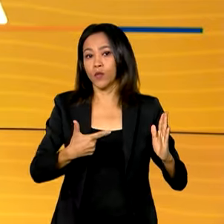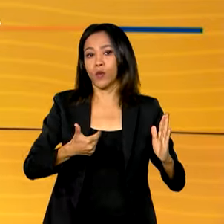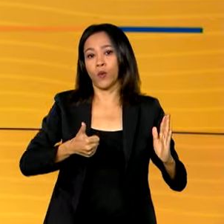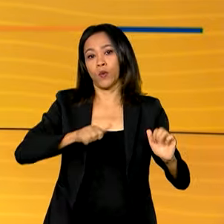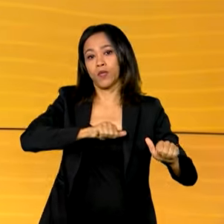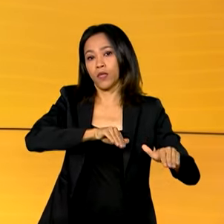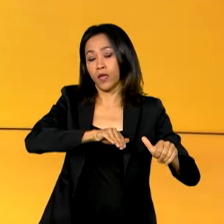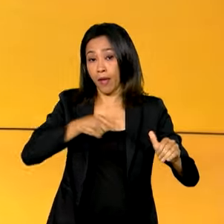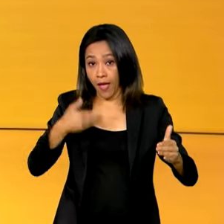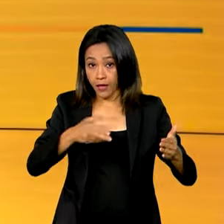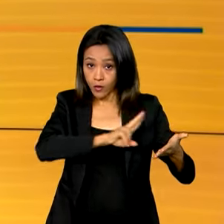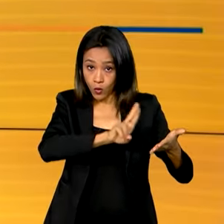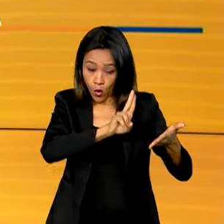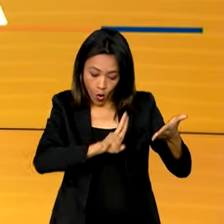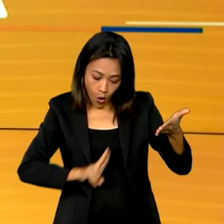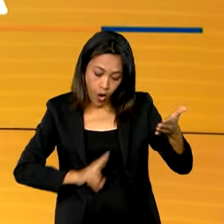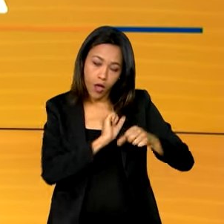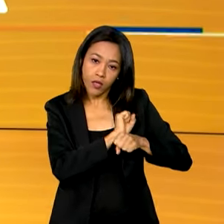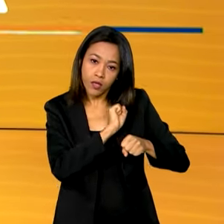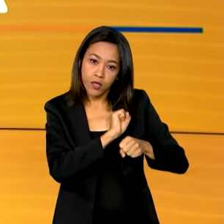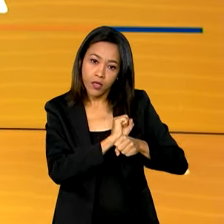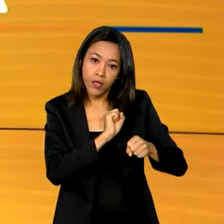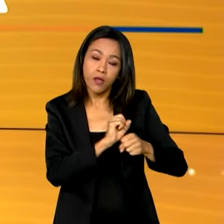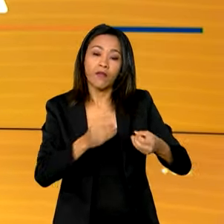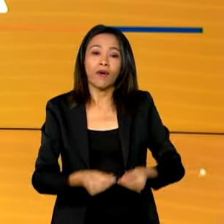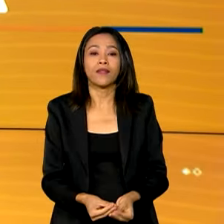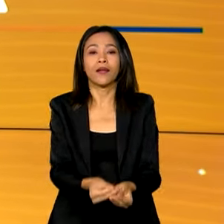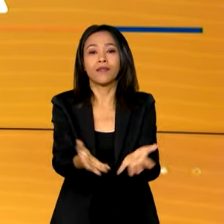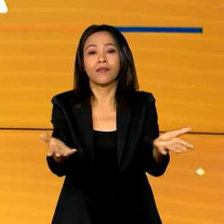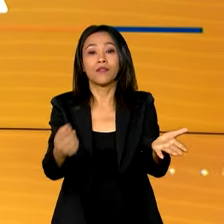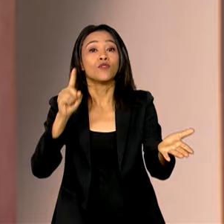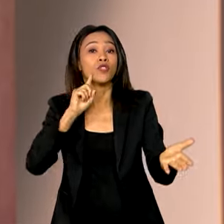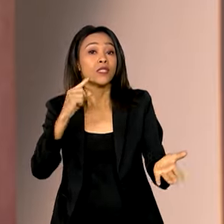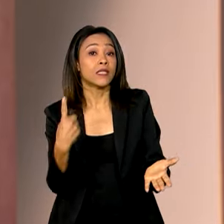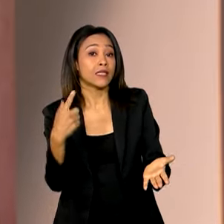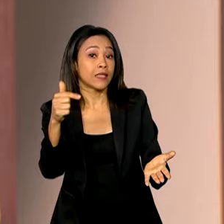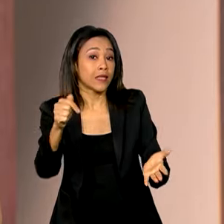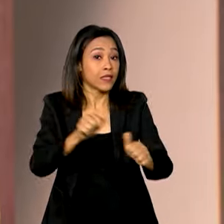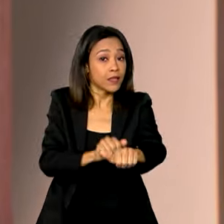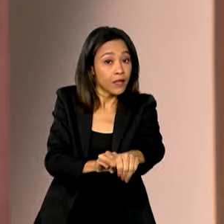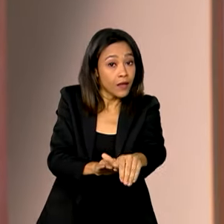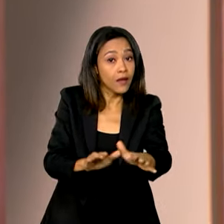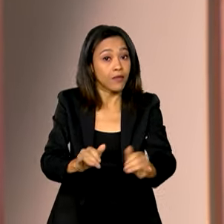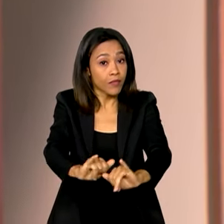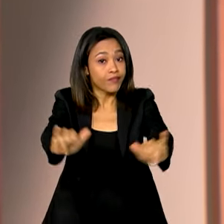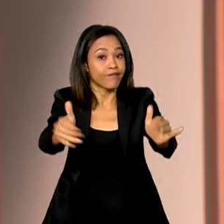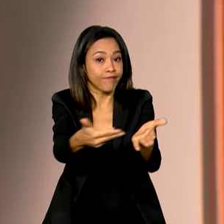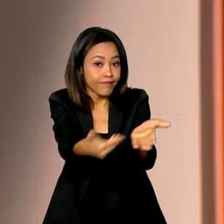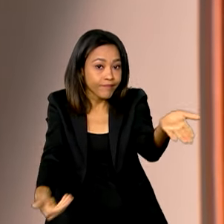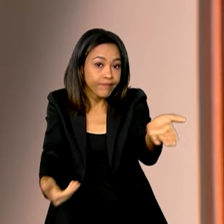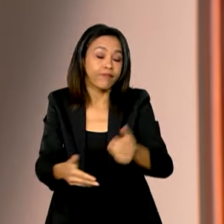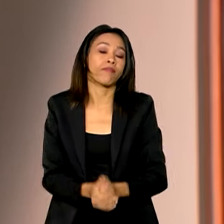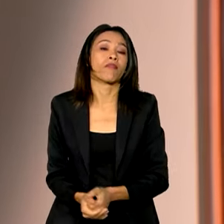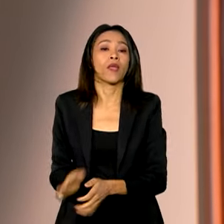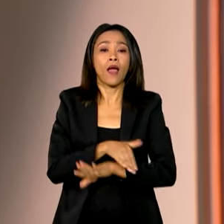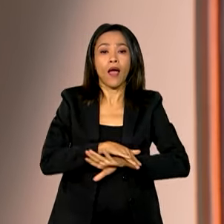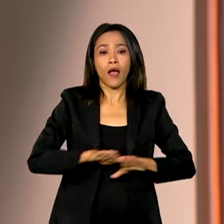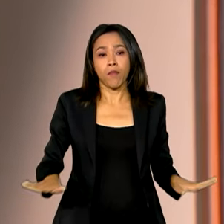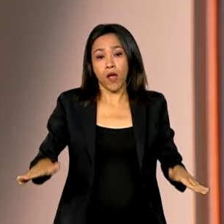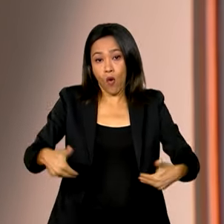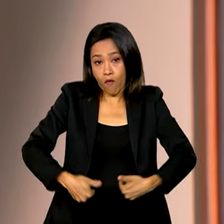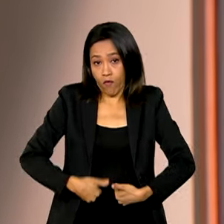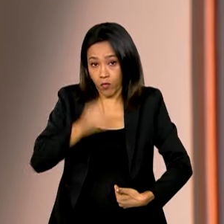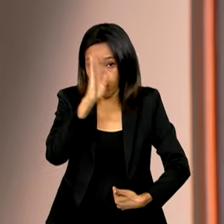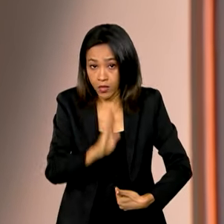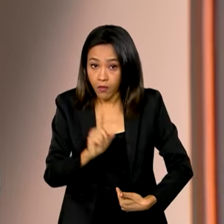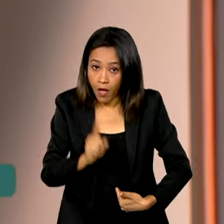A lista de espera estará disponível no dia 17 de setembro. Acabar com a fome no país, mais uma vez, é